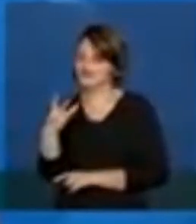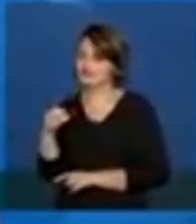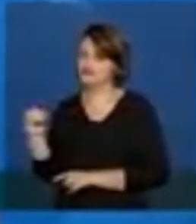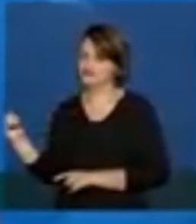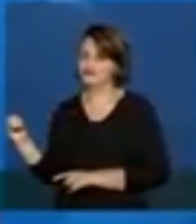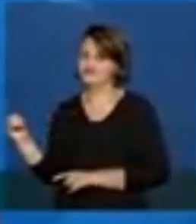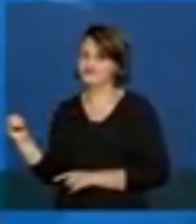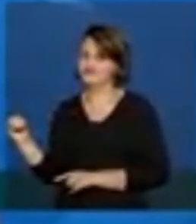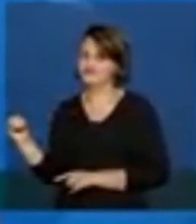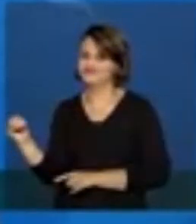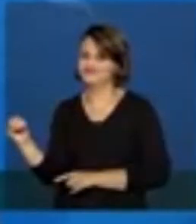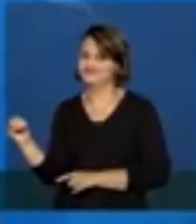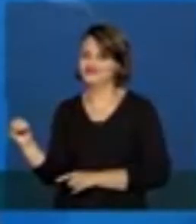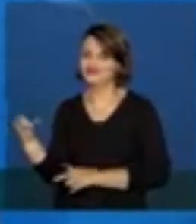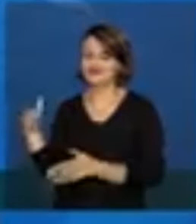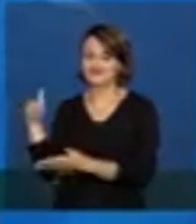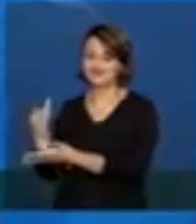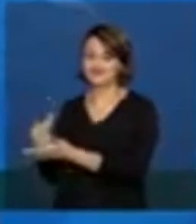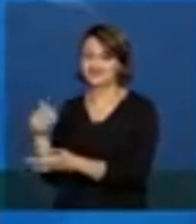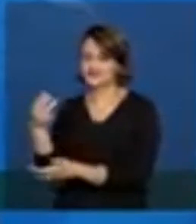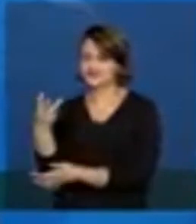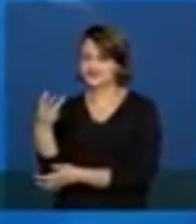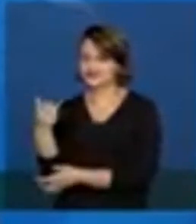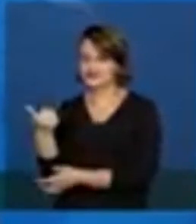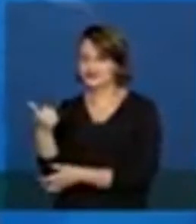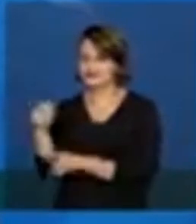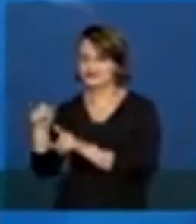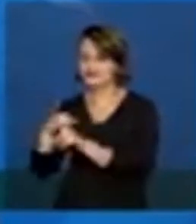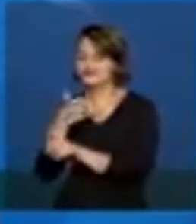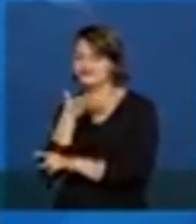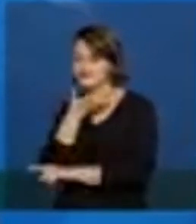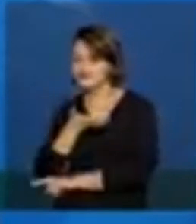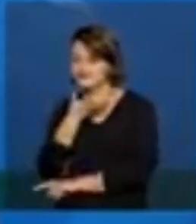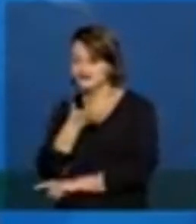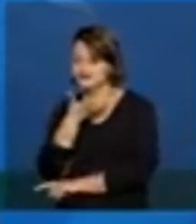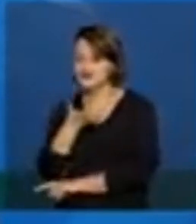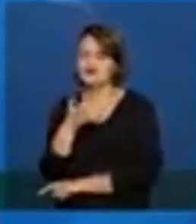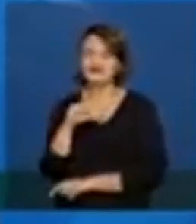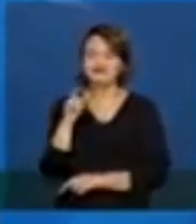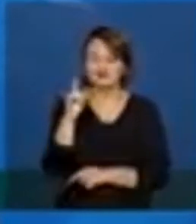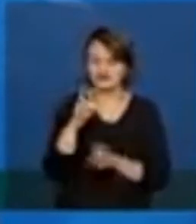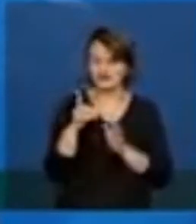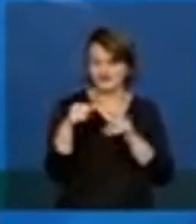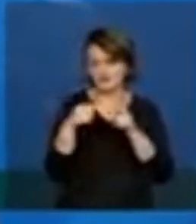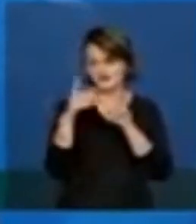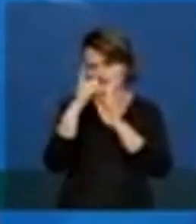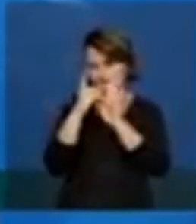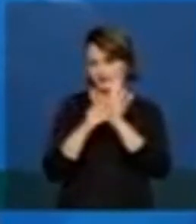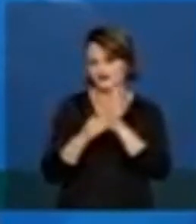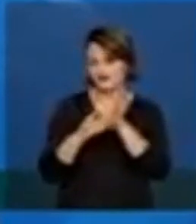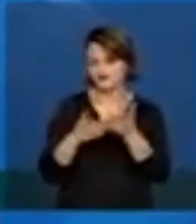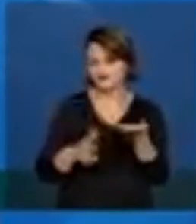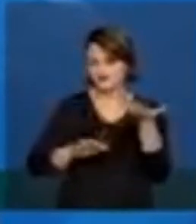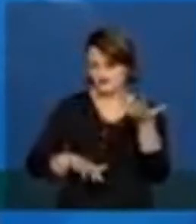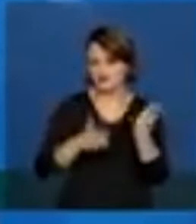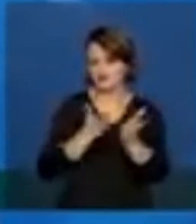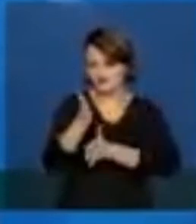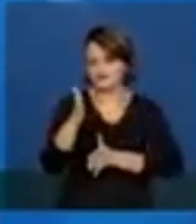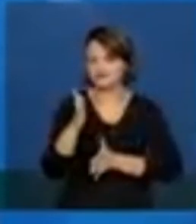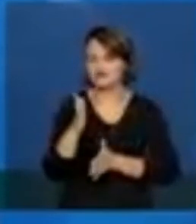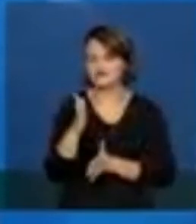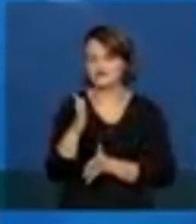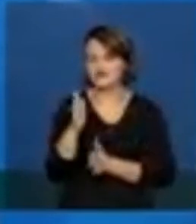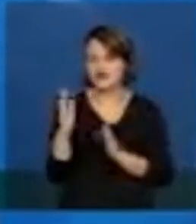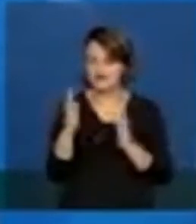auxílio, que se estende até 31 de dezembro, período em que hoje a gente tem dentro do decreto, dentro do que foi aceito pelo Congresso, o período que a gente